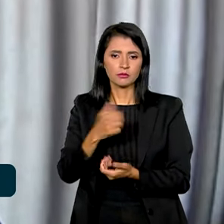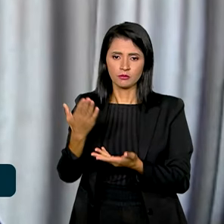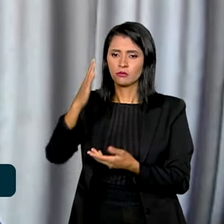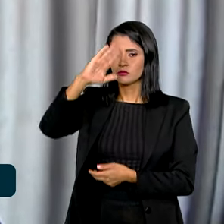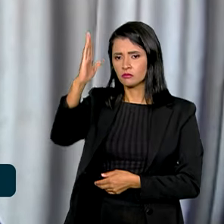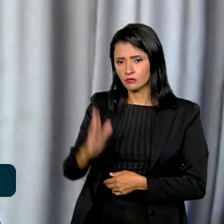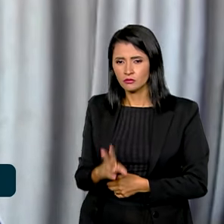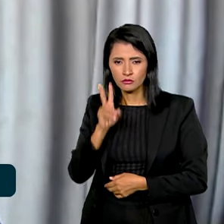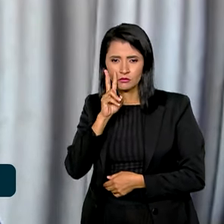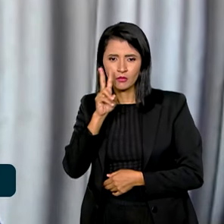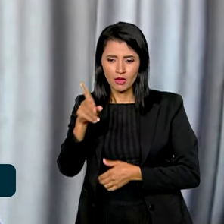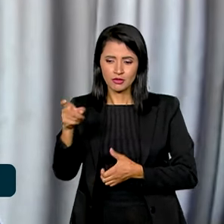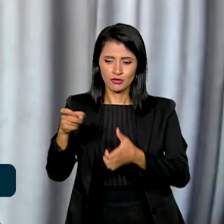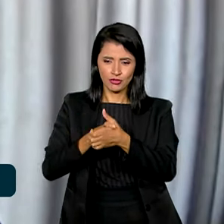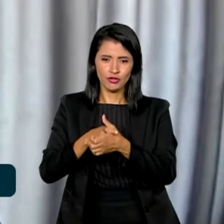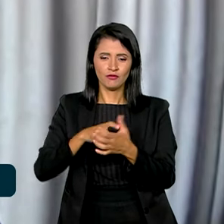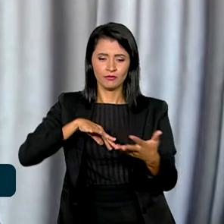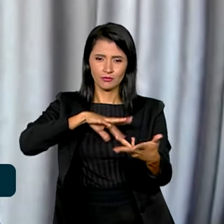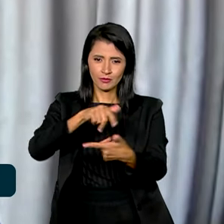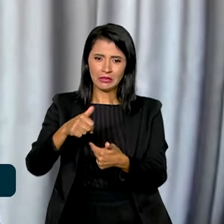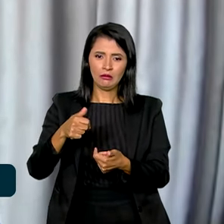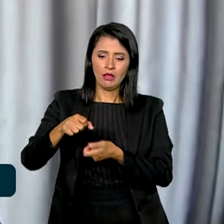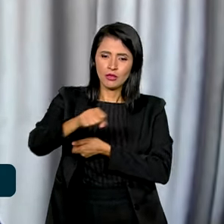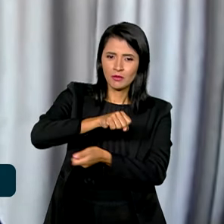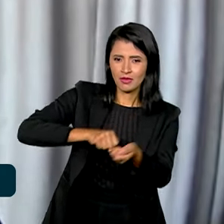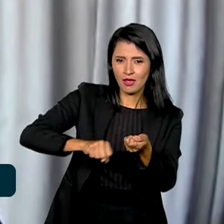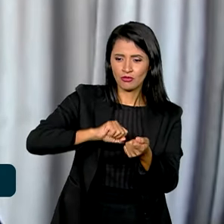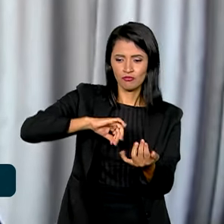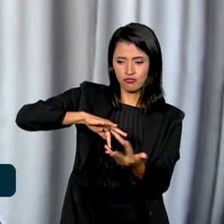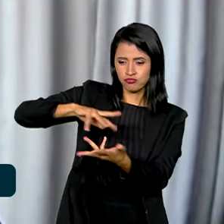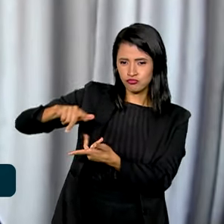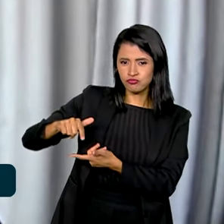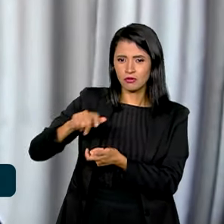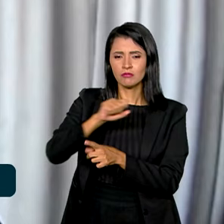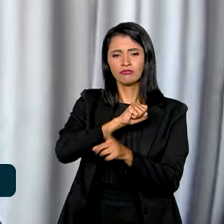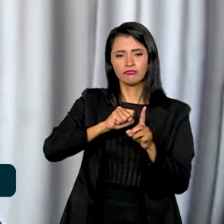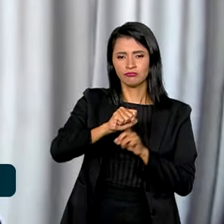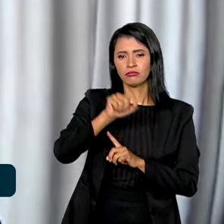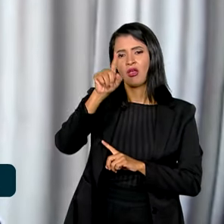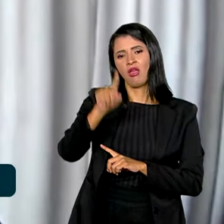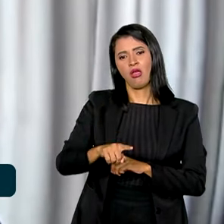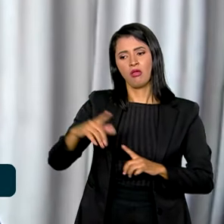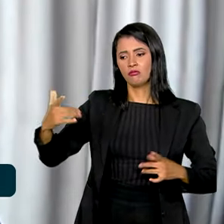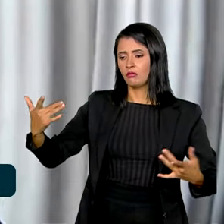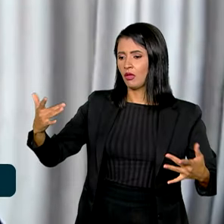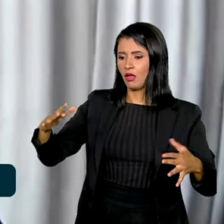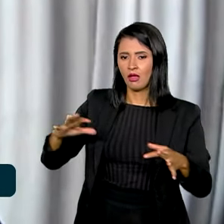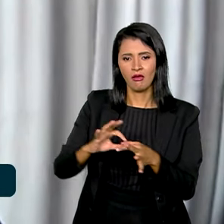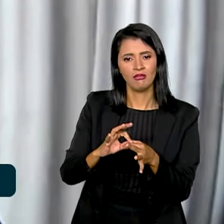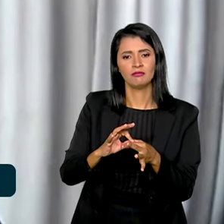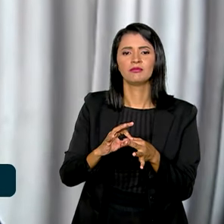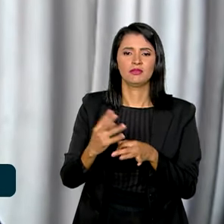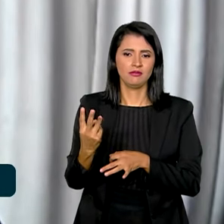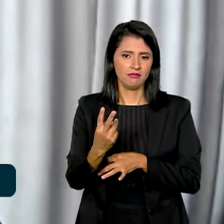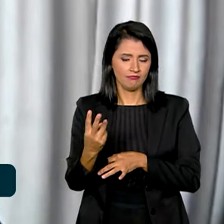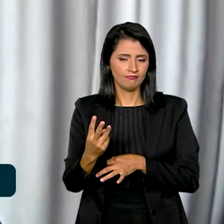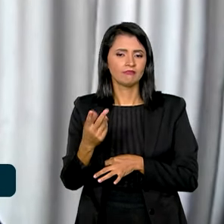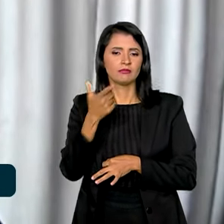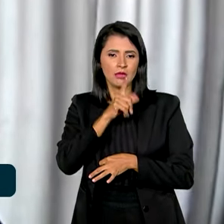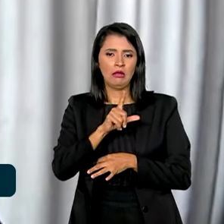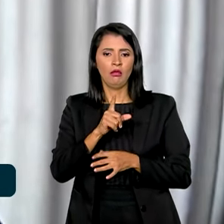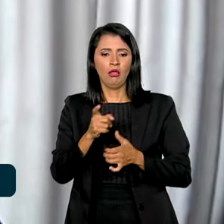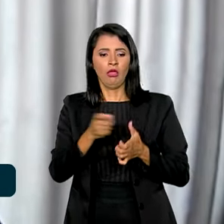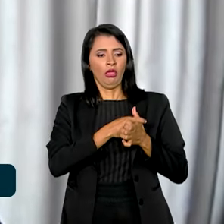debate sobre a dívida global e a sustentabilidade ambiental e social como profundamente interligados. O endividamento